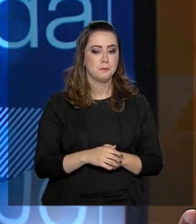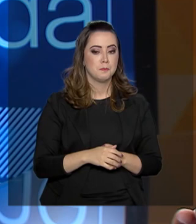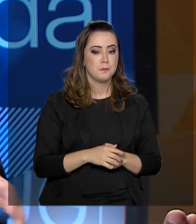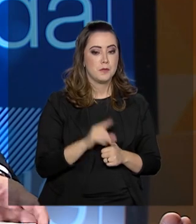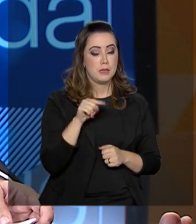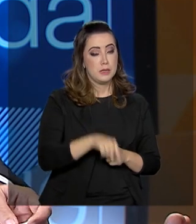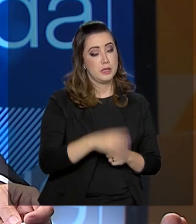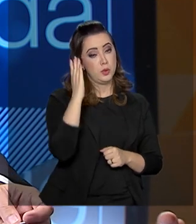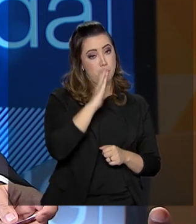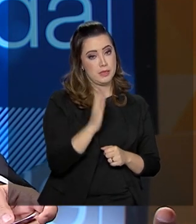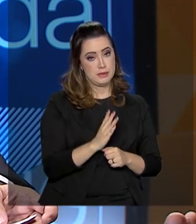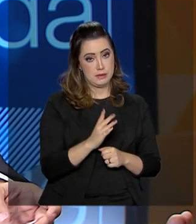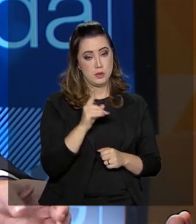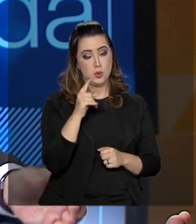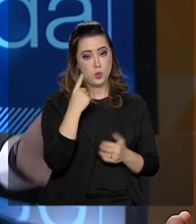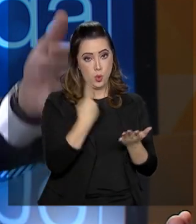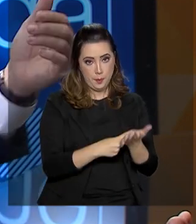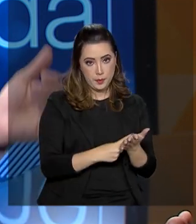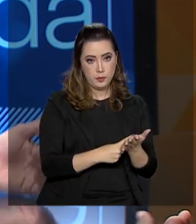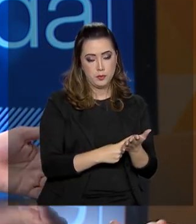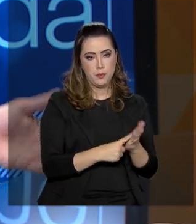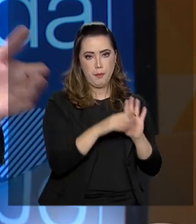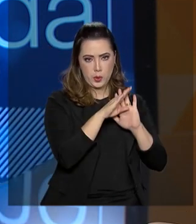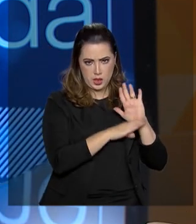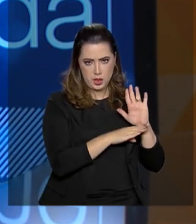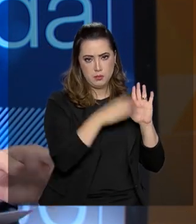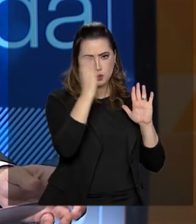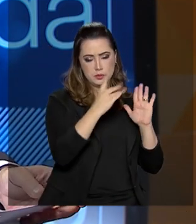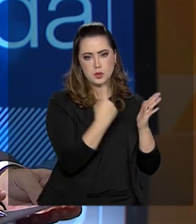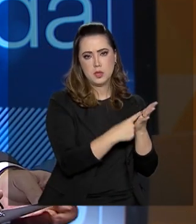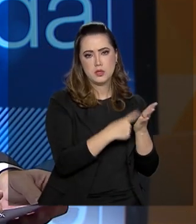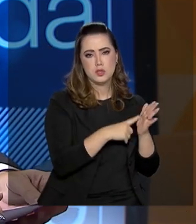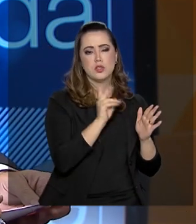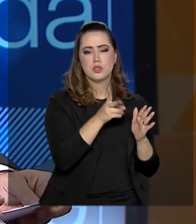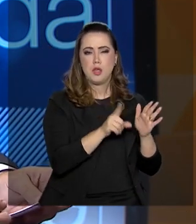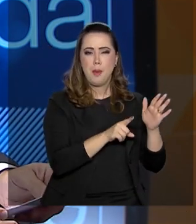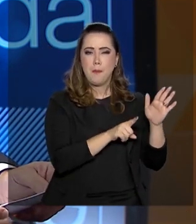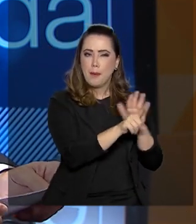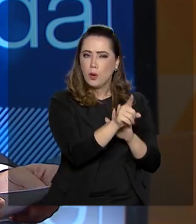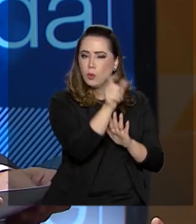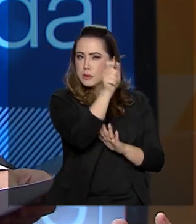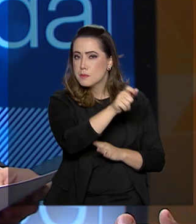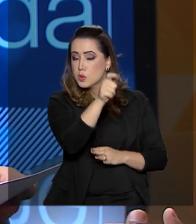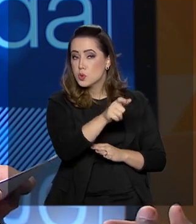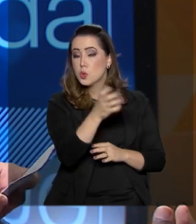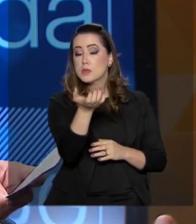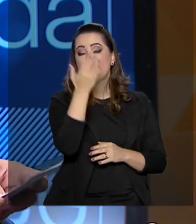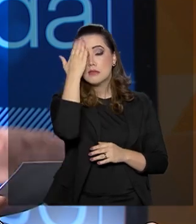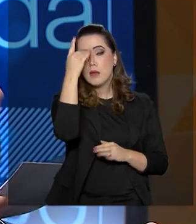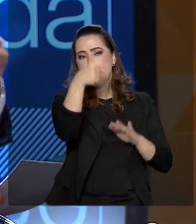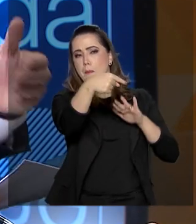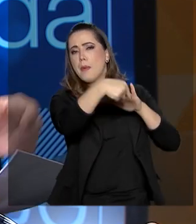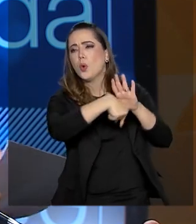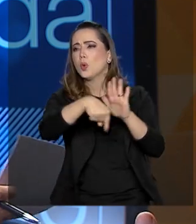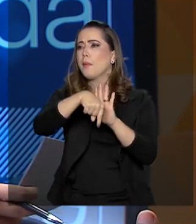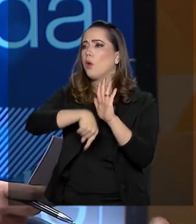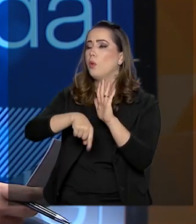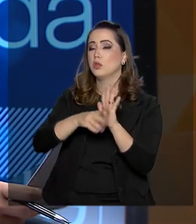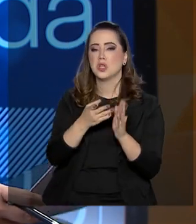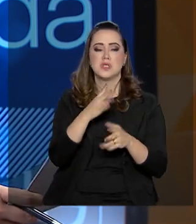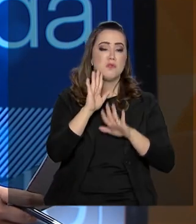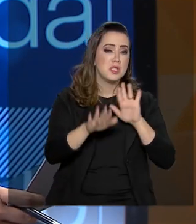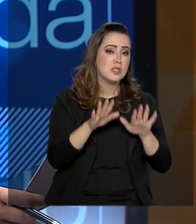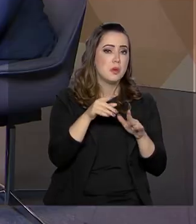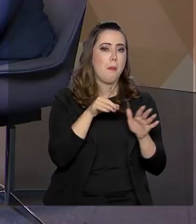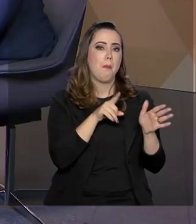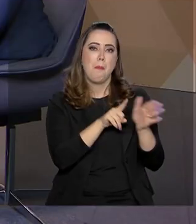Pauta, nós temos a característica de trazer perguntas da sociedade para as autoridades responderem. Questões, dúvidas das